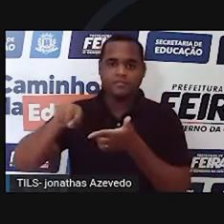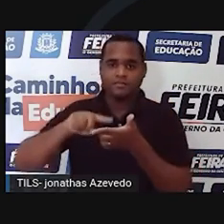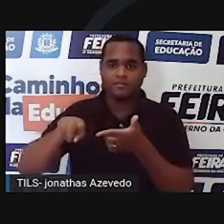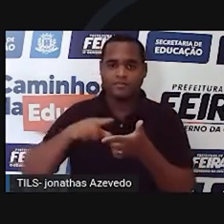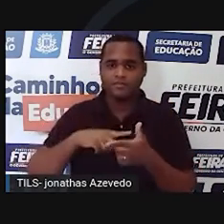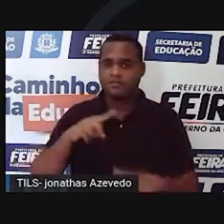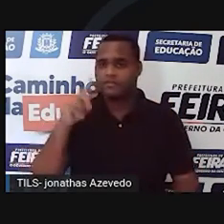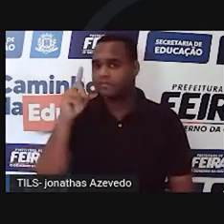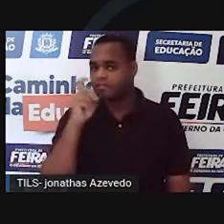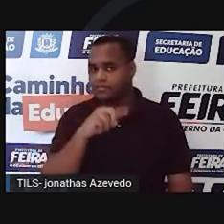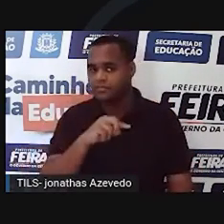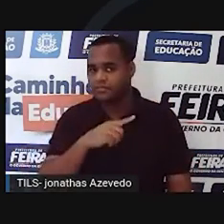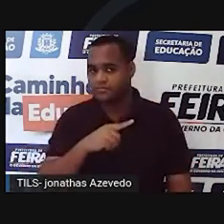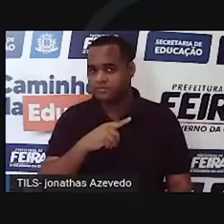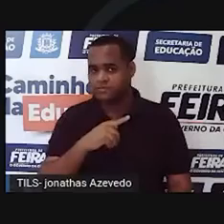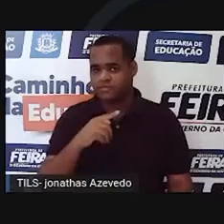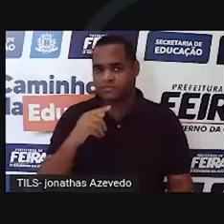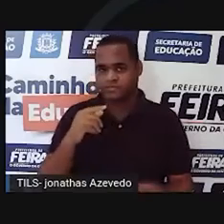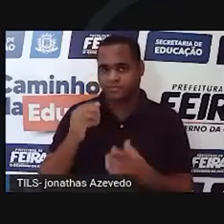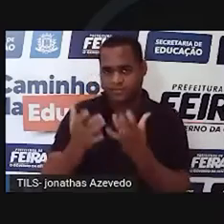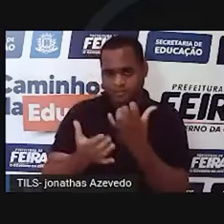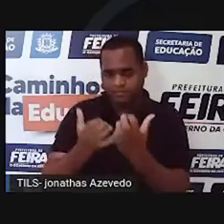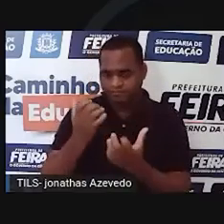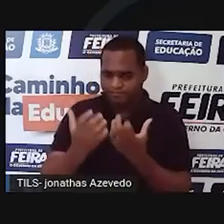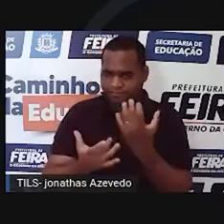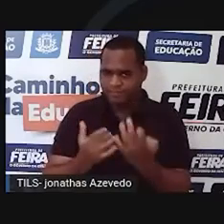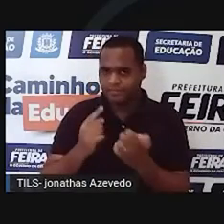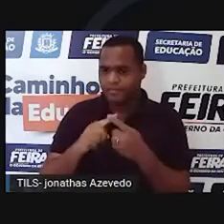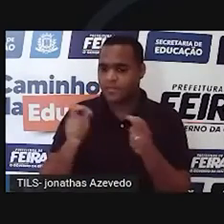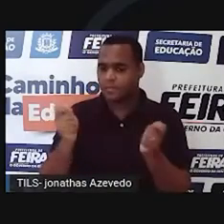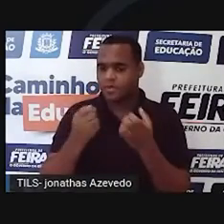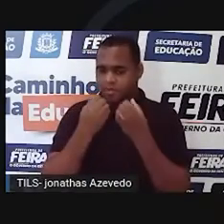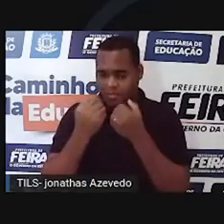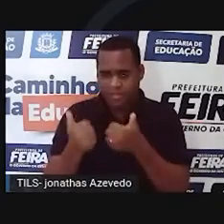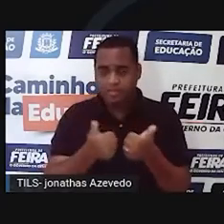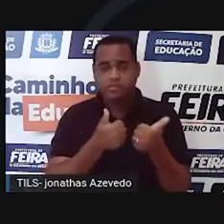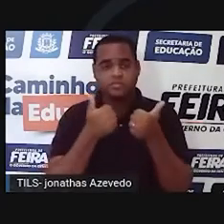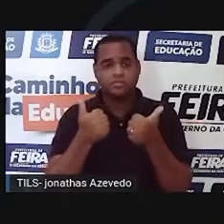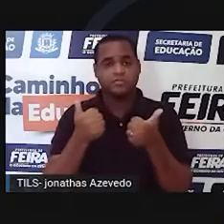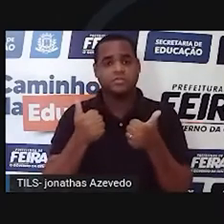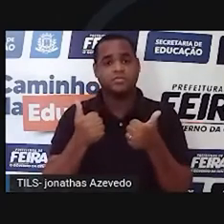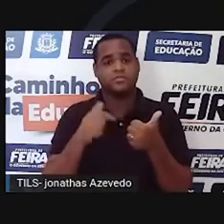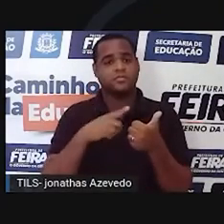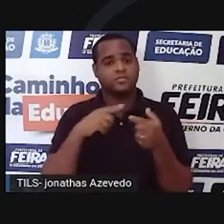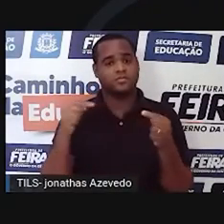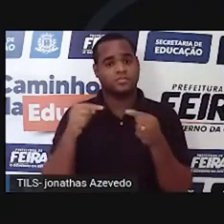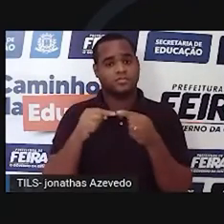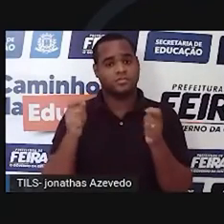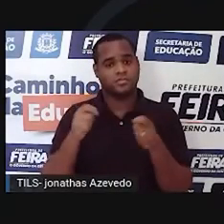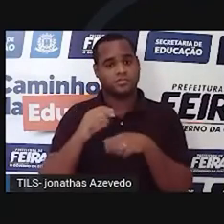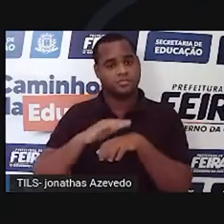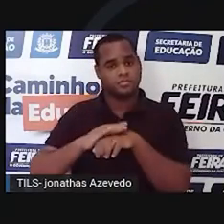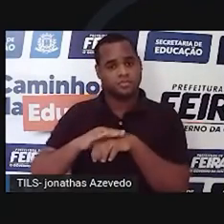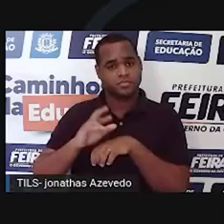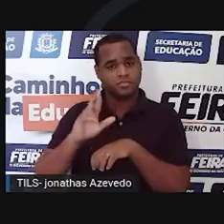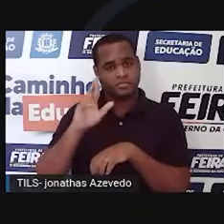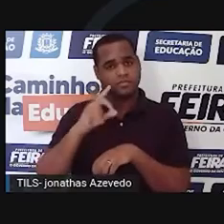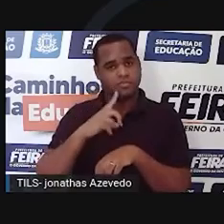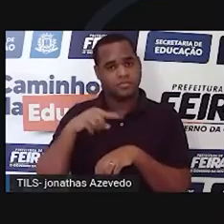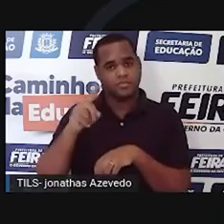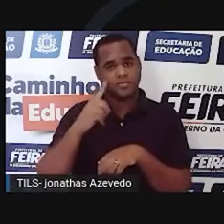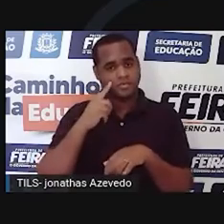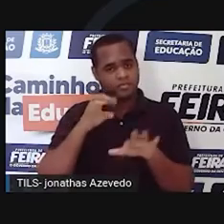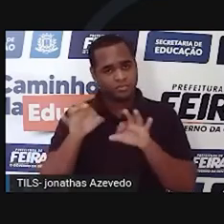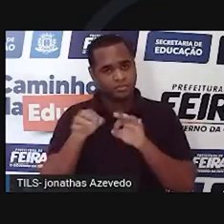desafio de usar o fogo com sabedoria para o bem está nas técnicas de queimada. Nós temos que aplicar o